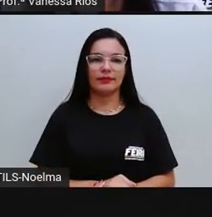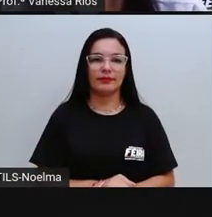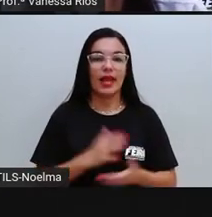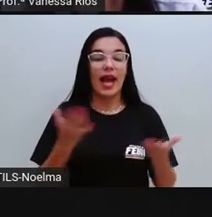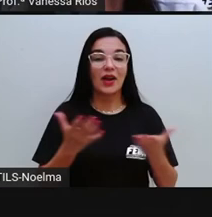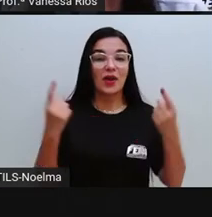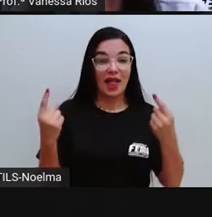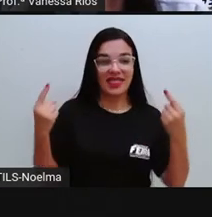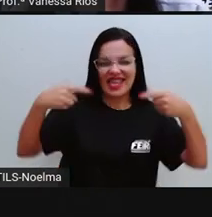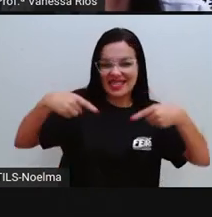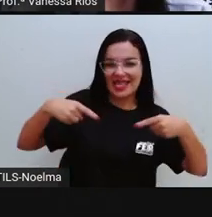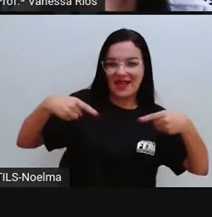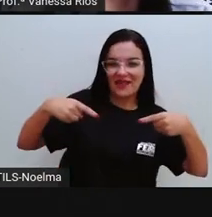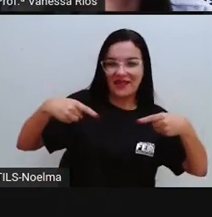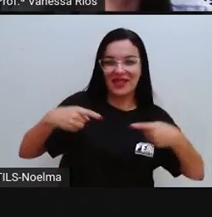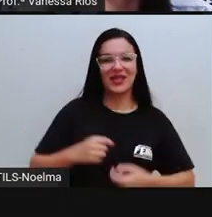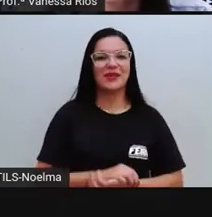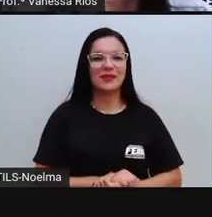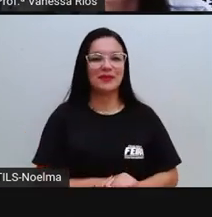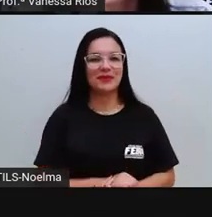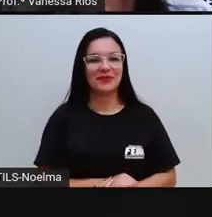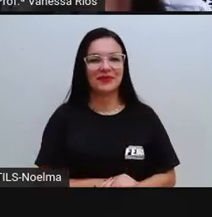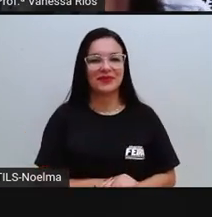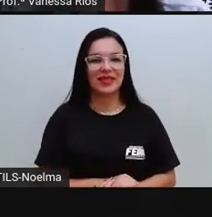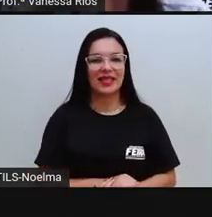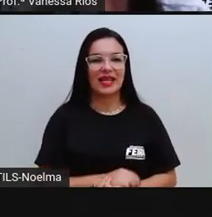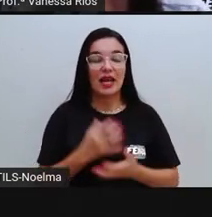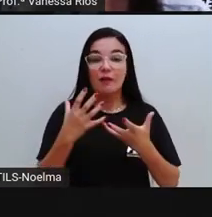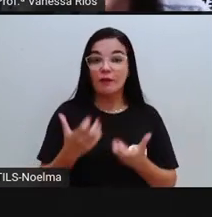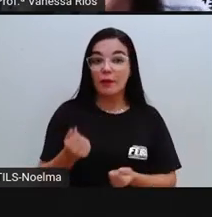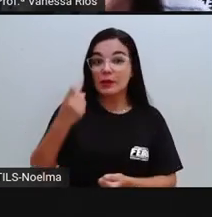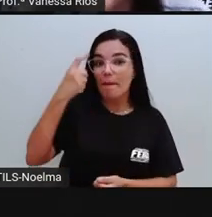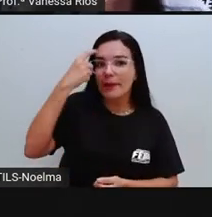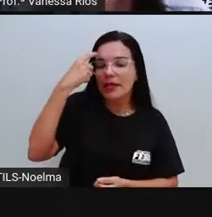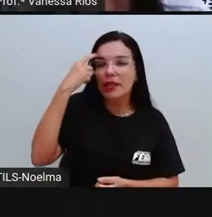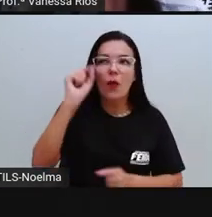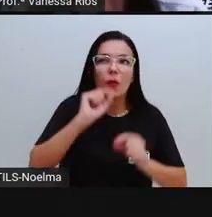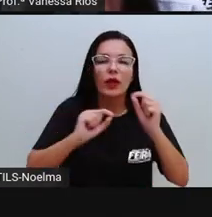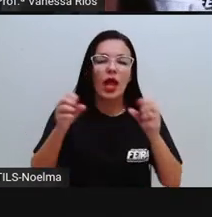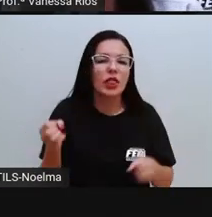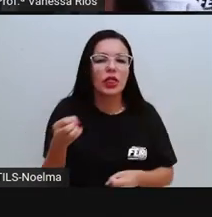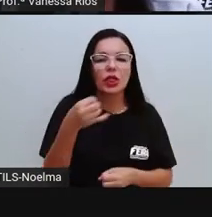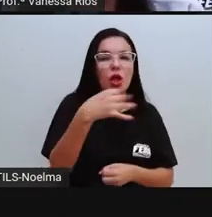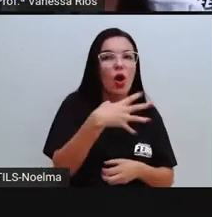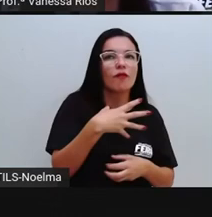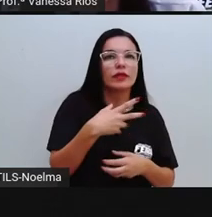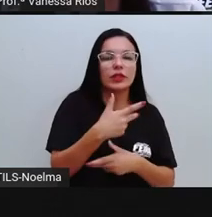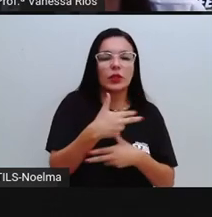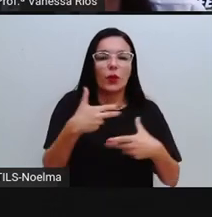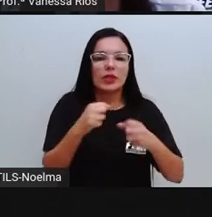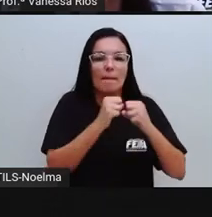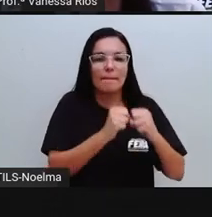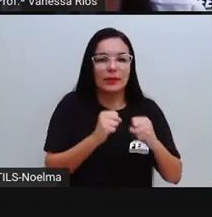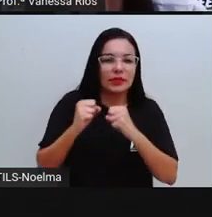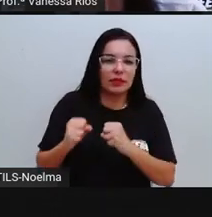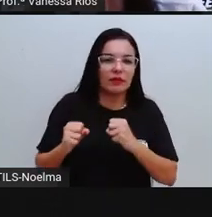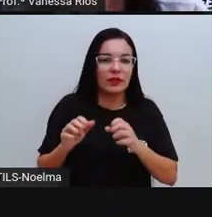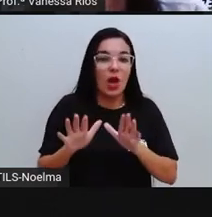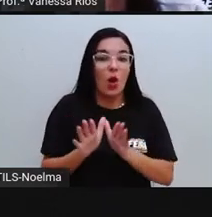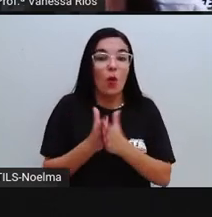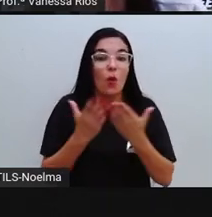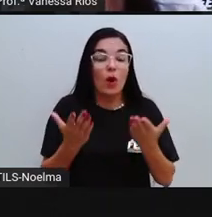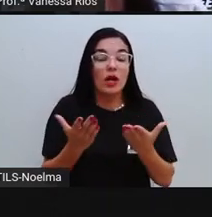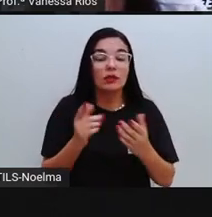E há para trás agora um desafio. A gente vai pensar aí em novas possibilidades, tá certo? E é